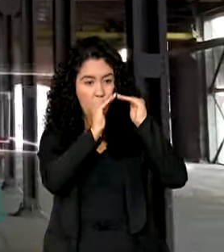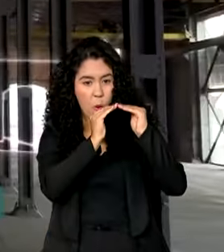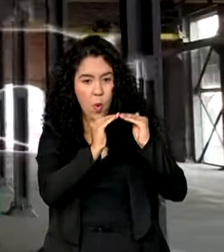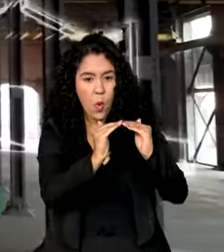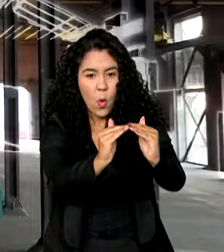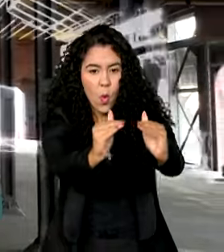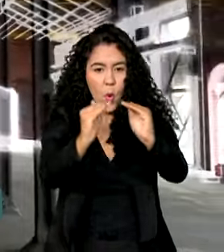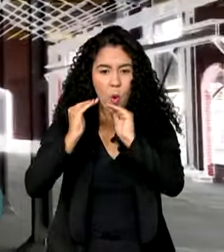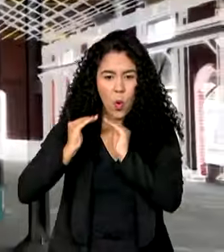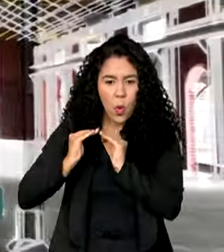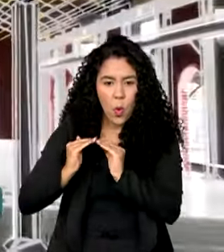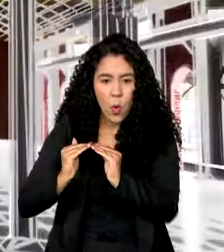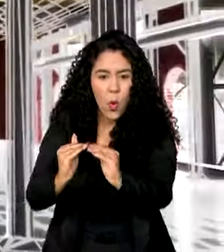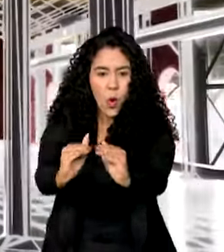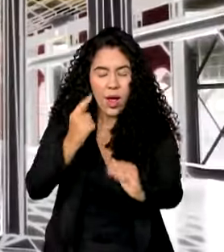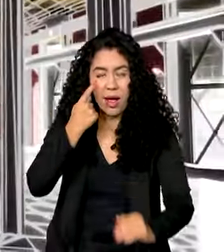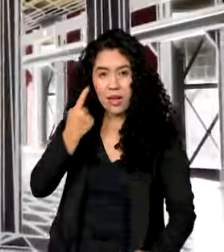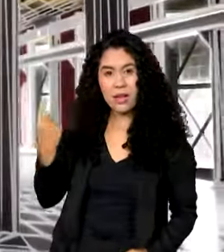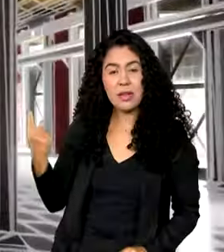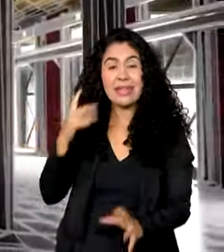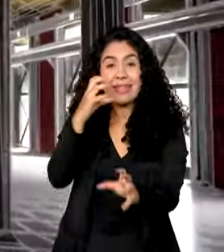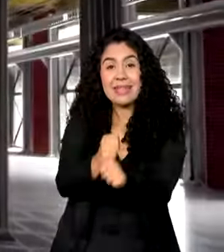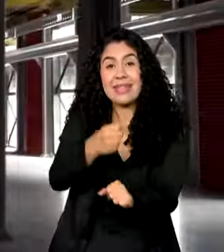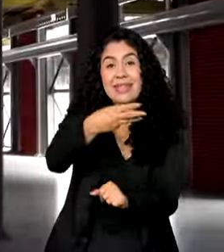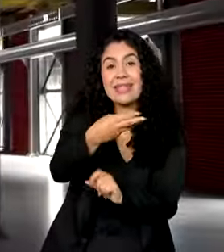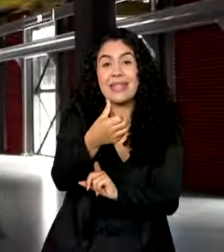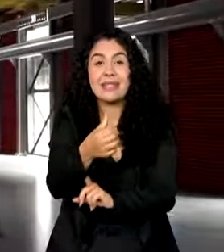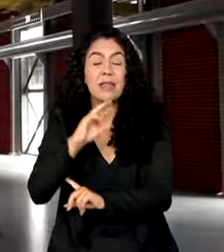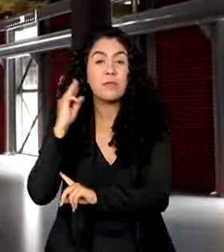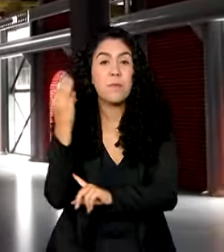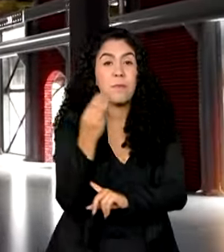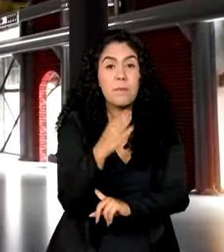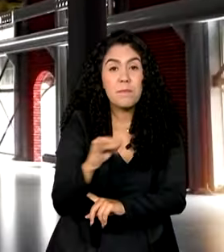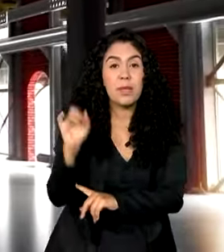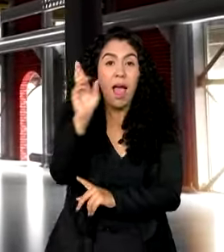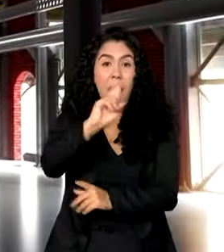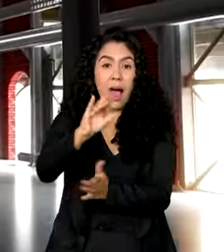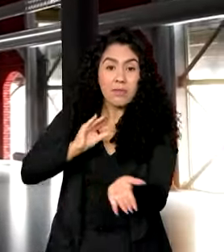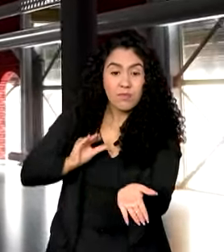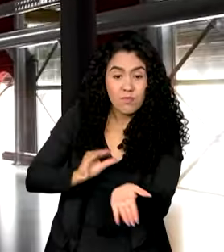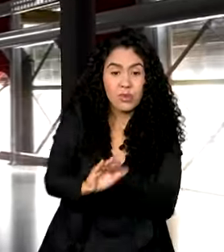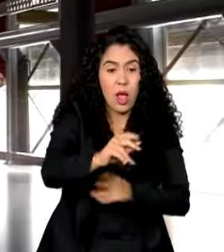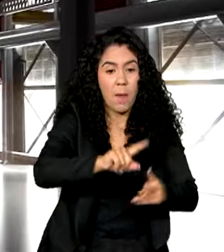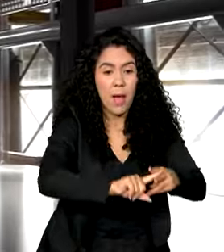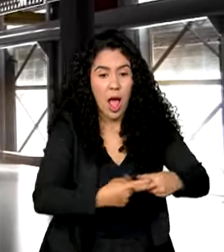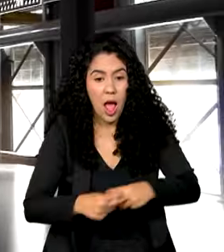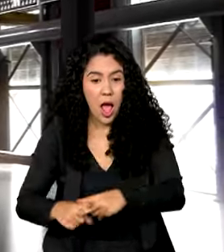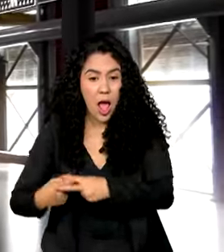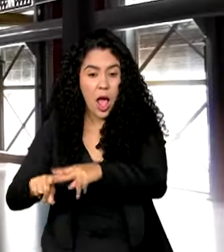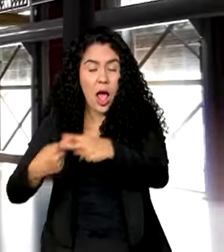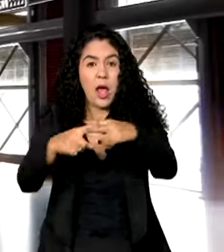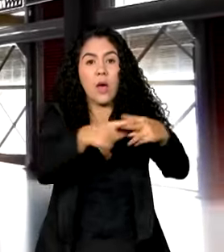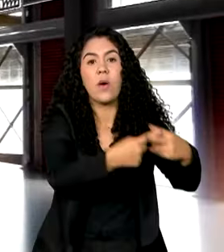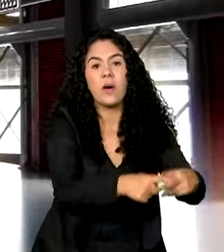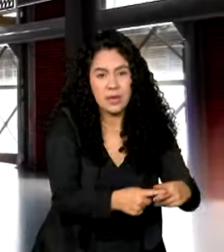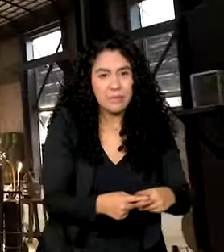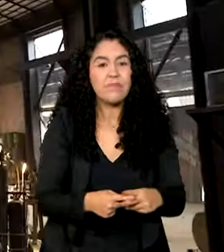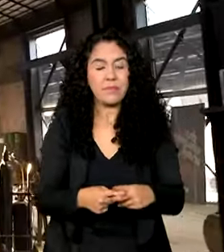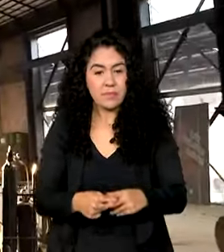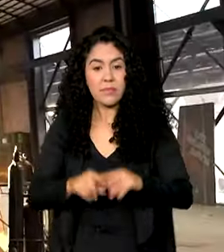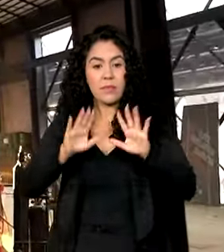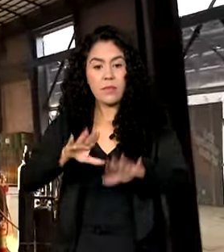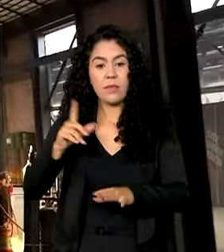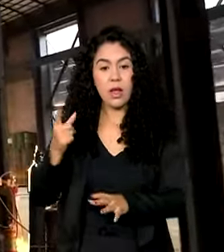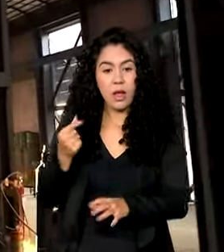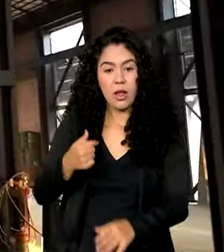custou 36 milhões de reais. O BNDES contribuiu com cerca de um terço desse valor, o